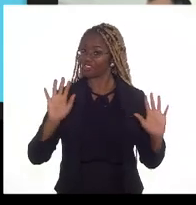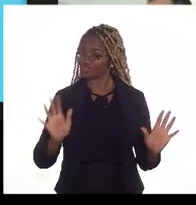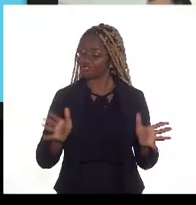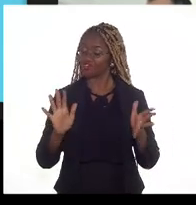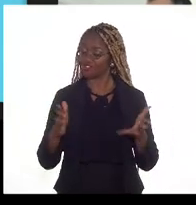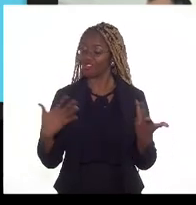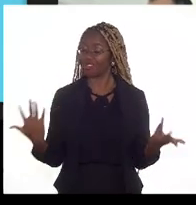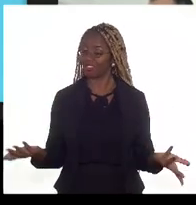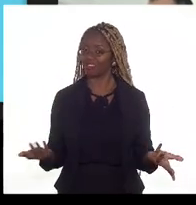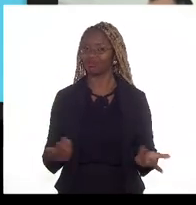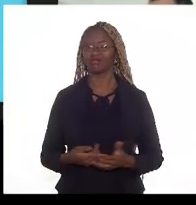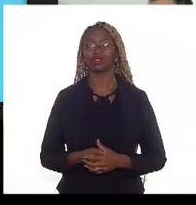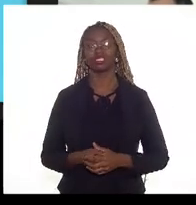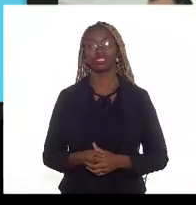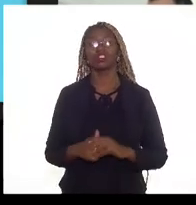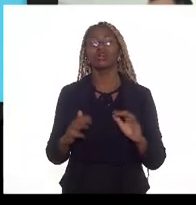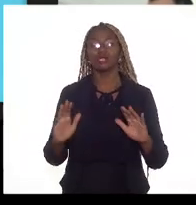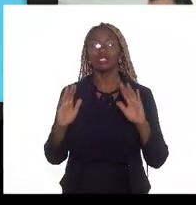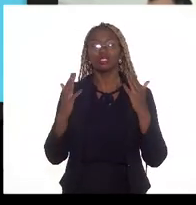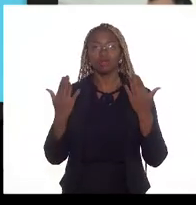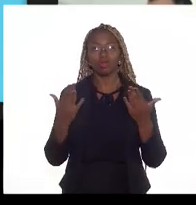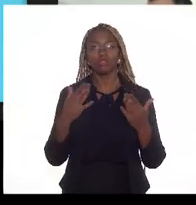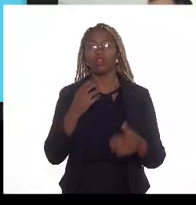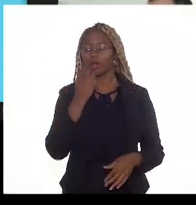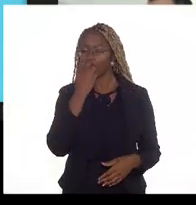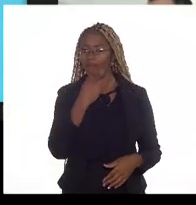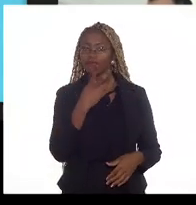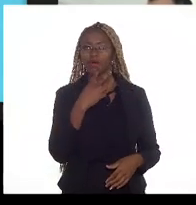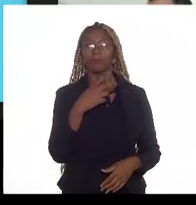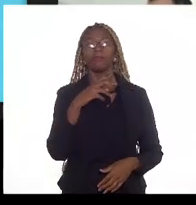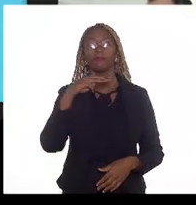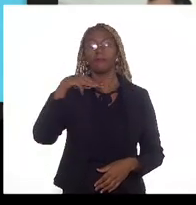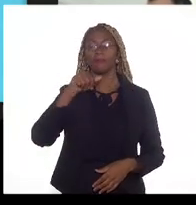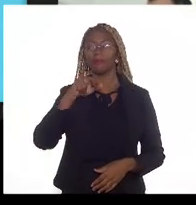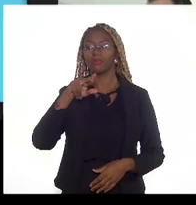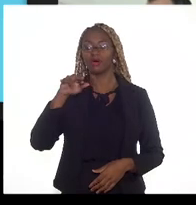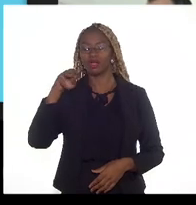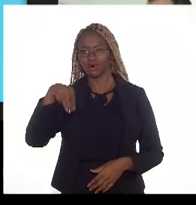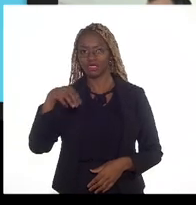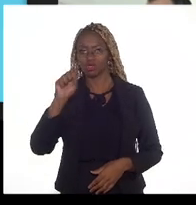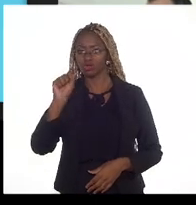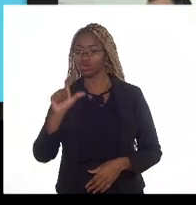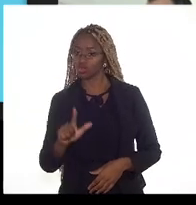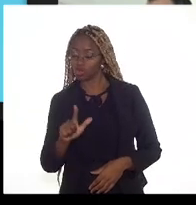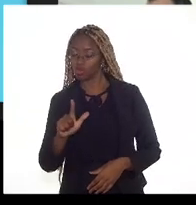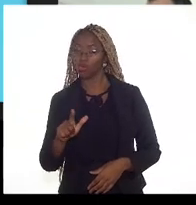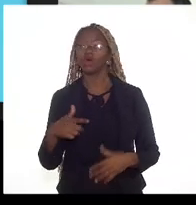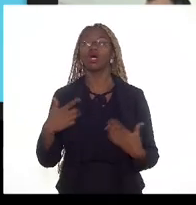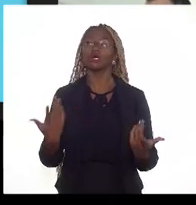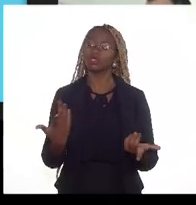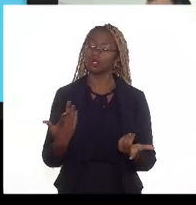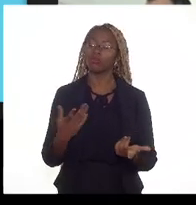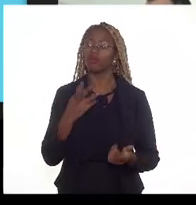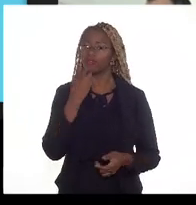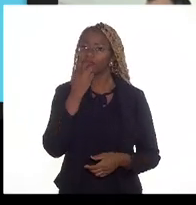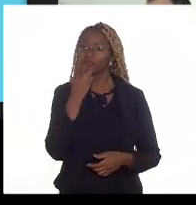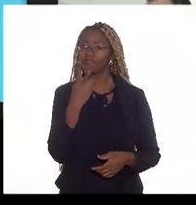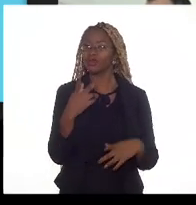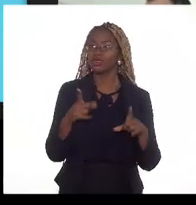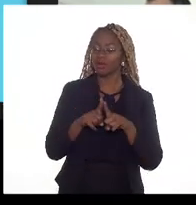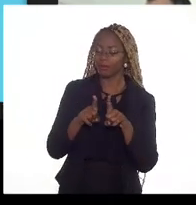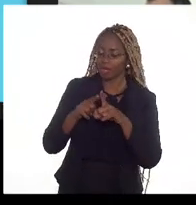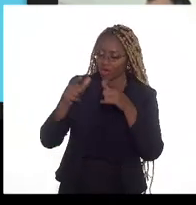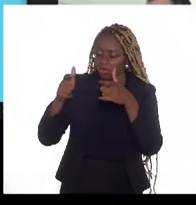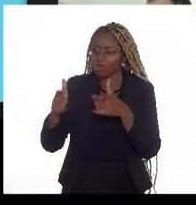e quando a gente vai para Marlin Sul a gente vai para um campo